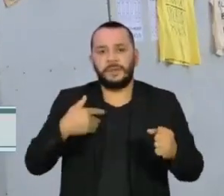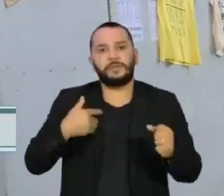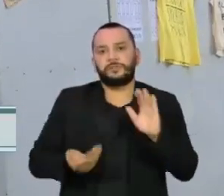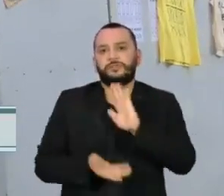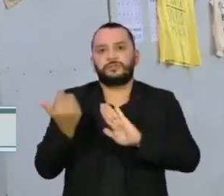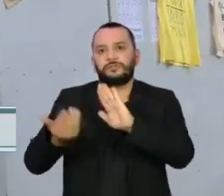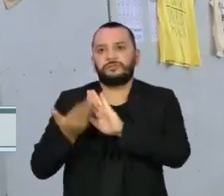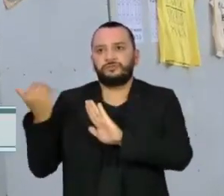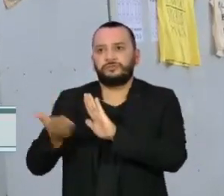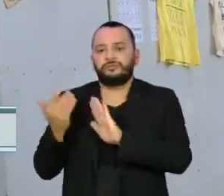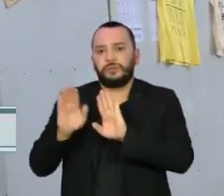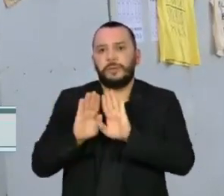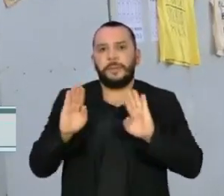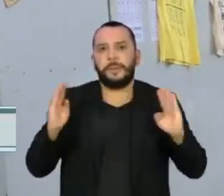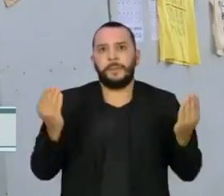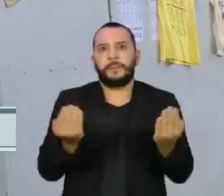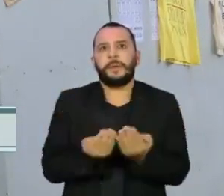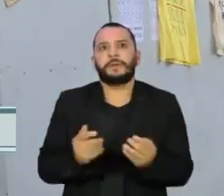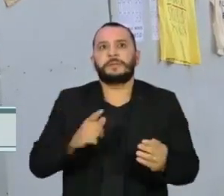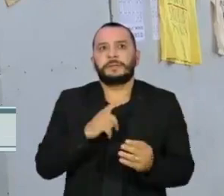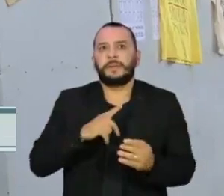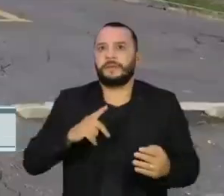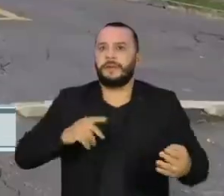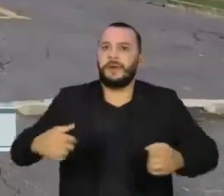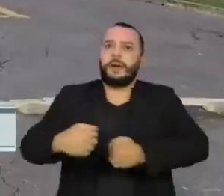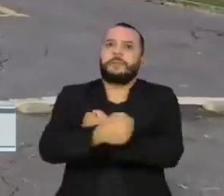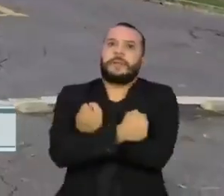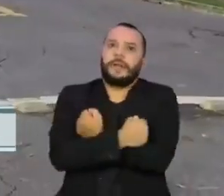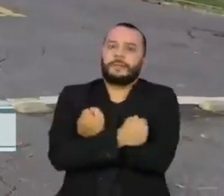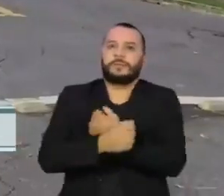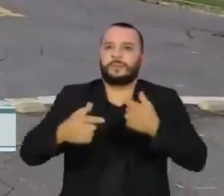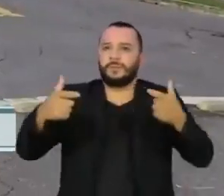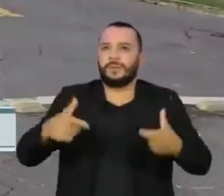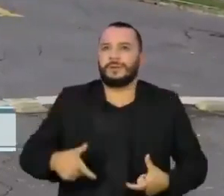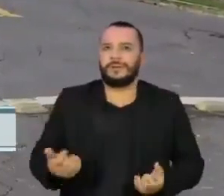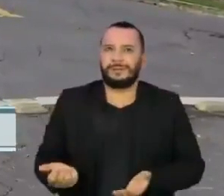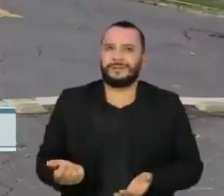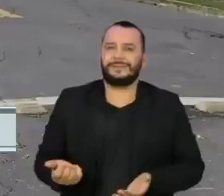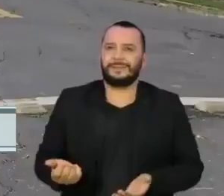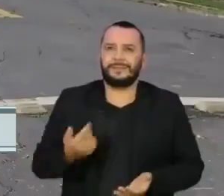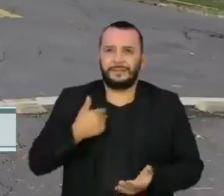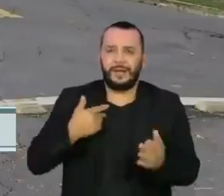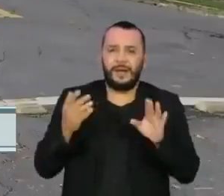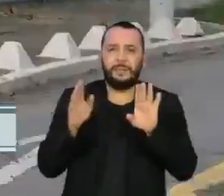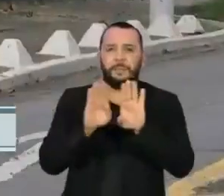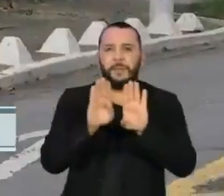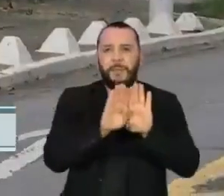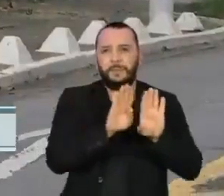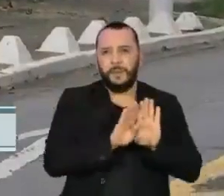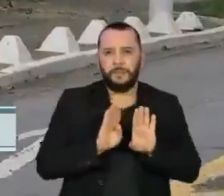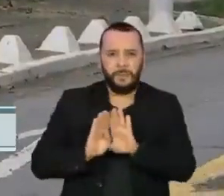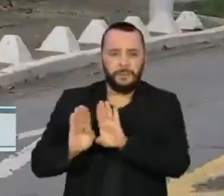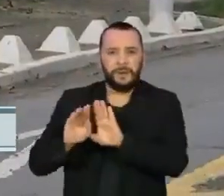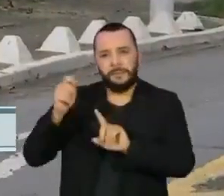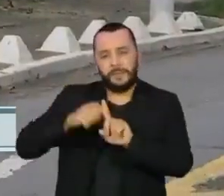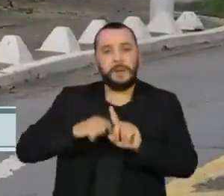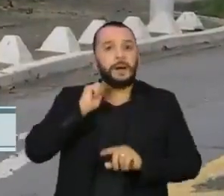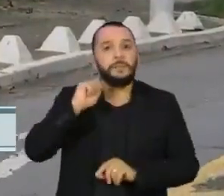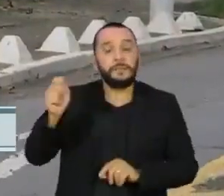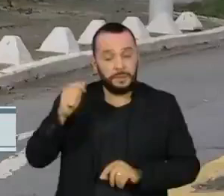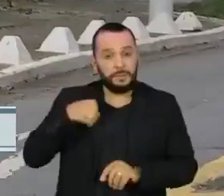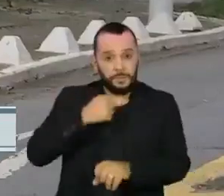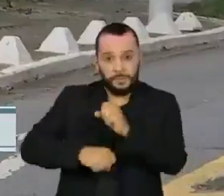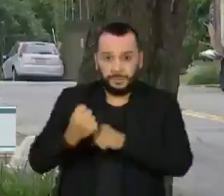tapumes organizaram um abraço simbólico no local. Os tapumes foram colocados em abril do ano passado, no início da pandemia, para